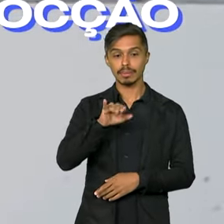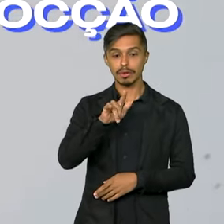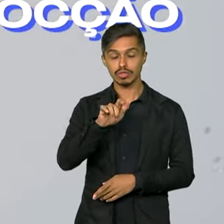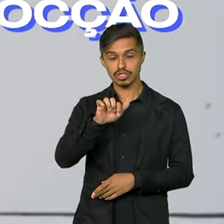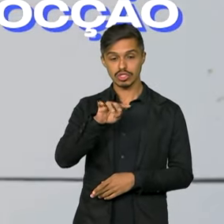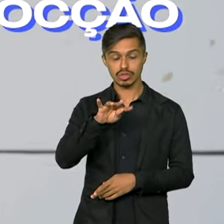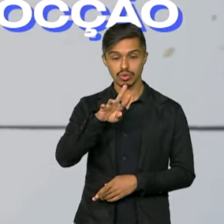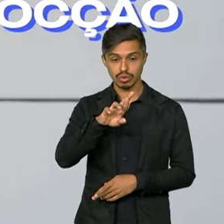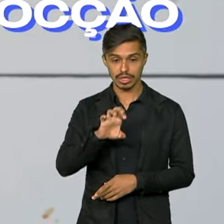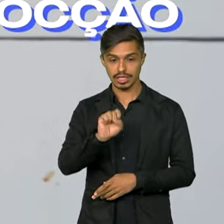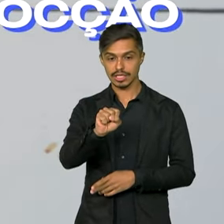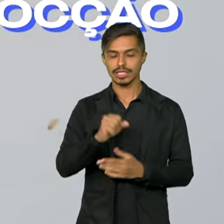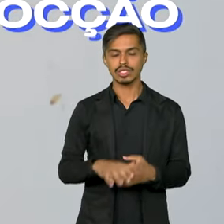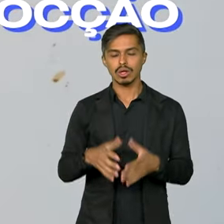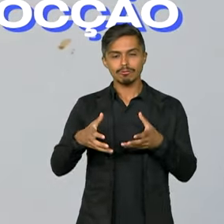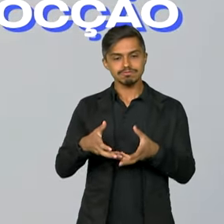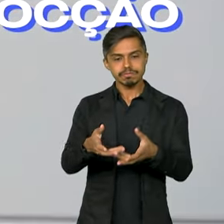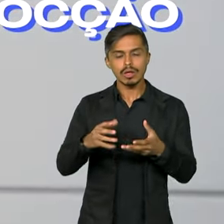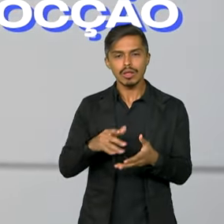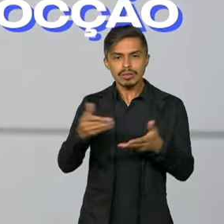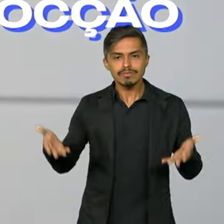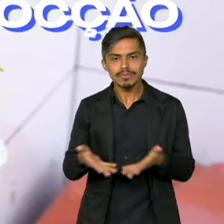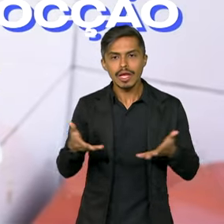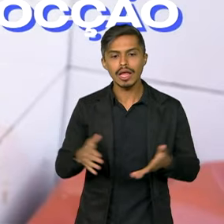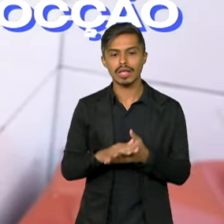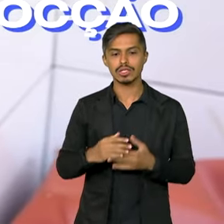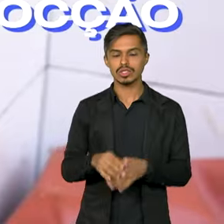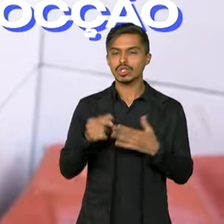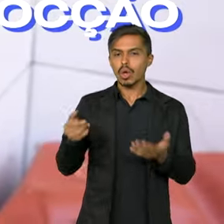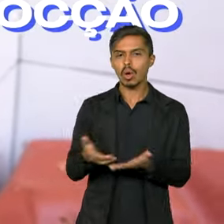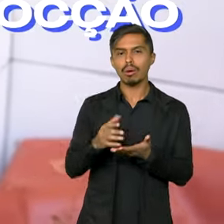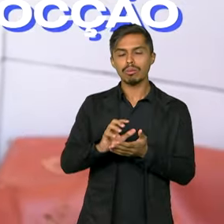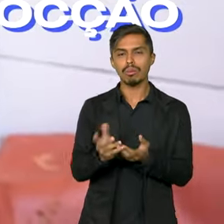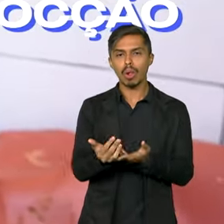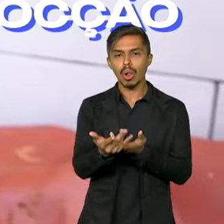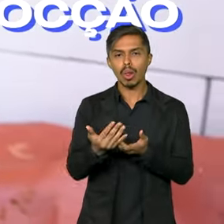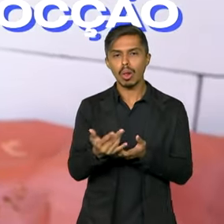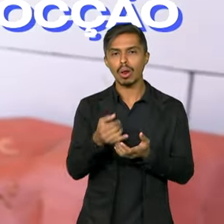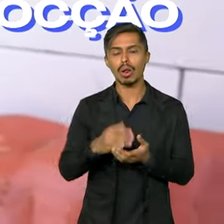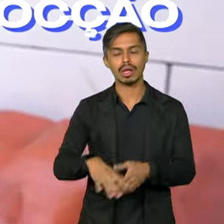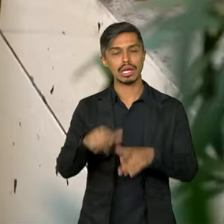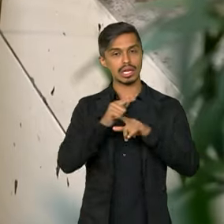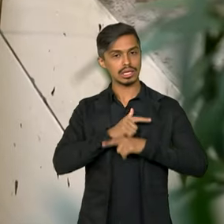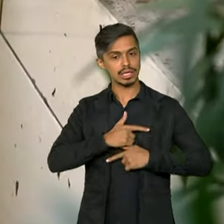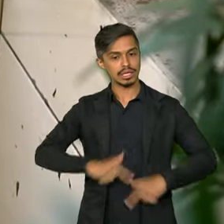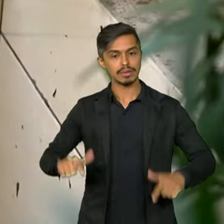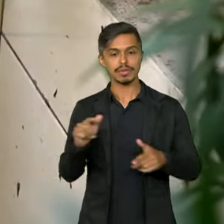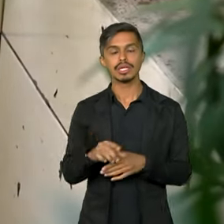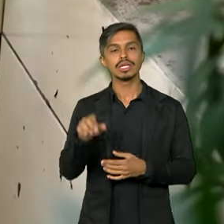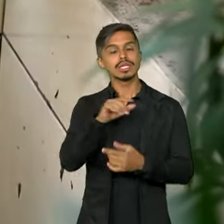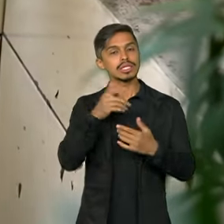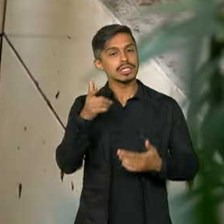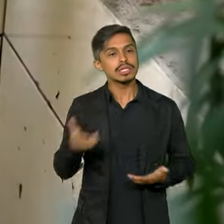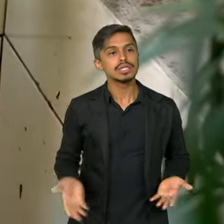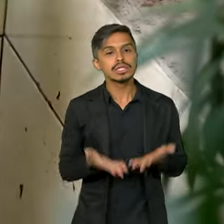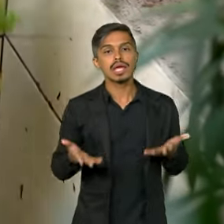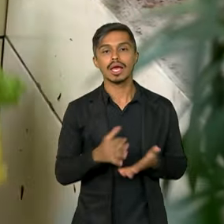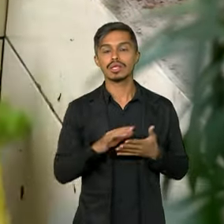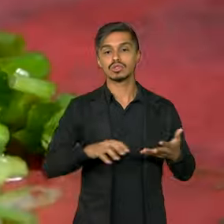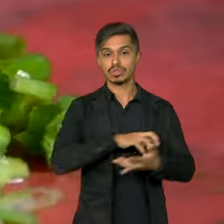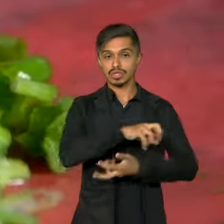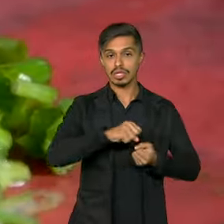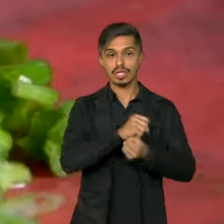parte da política nacional para a promoção do cozimento limpo e busca ofertar tecnologias sustentáveis para o